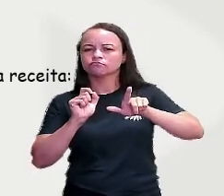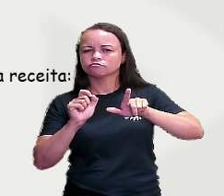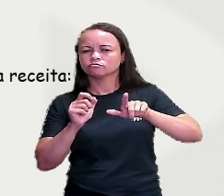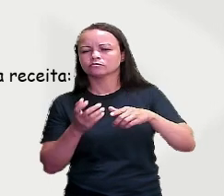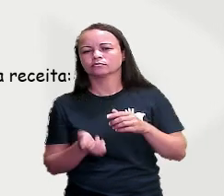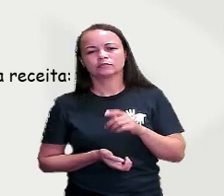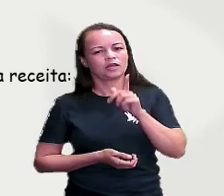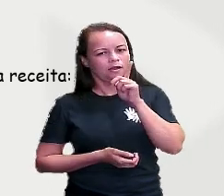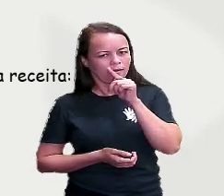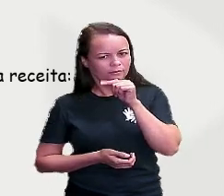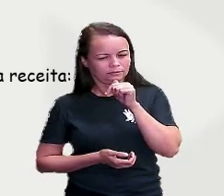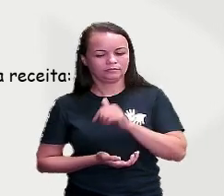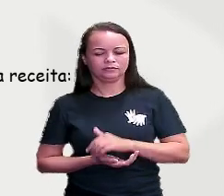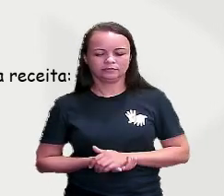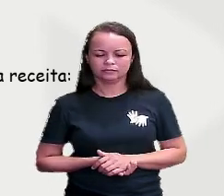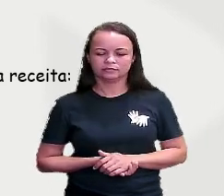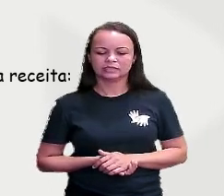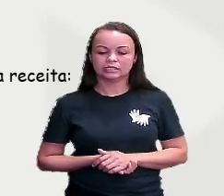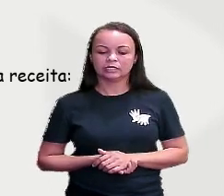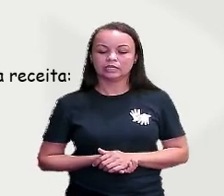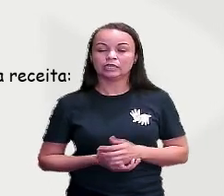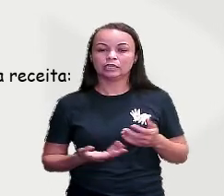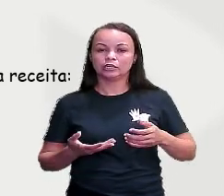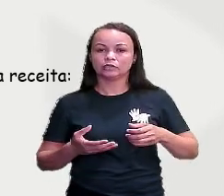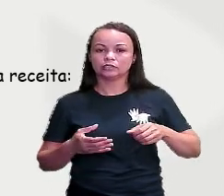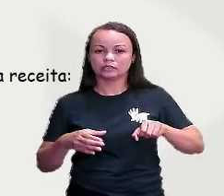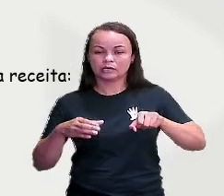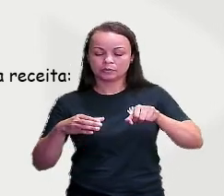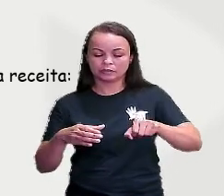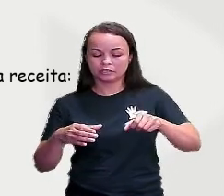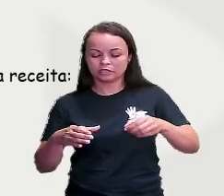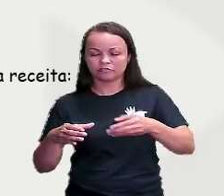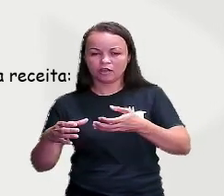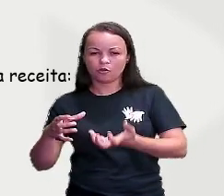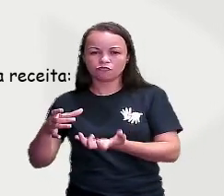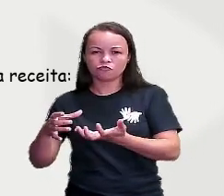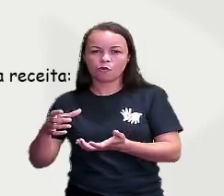A água. O recipiente que vai ao fogo nessa receita.